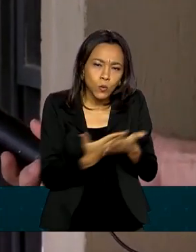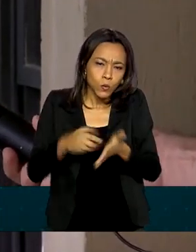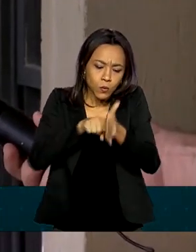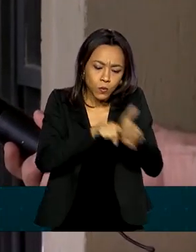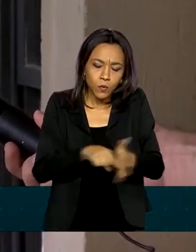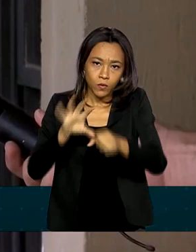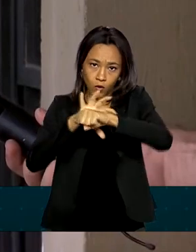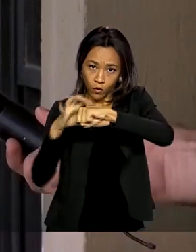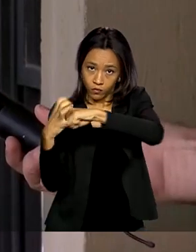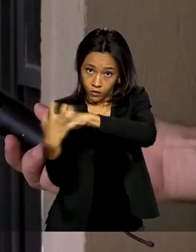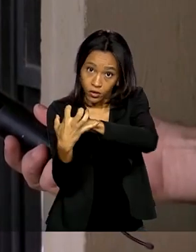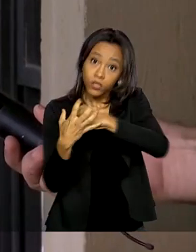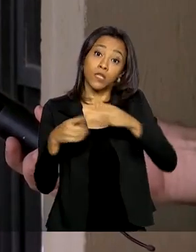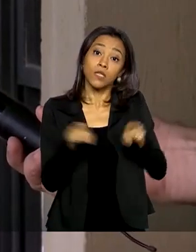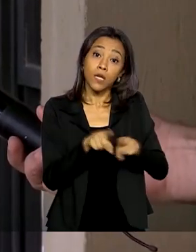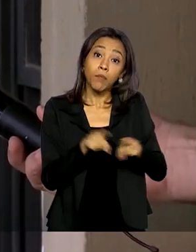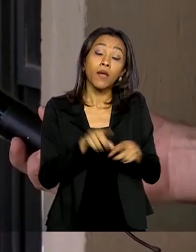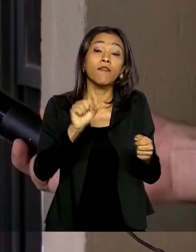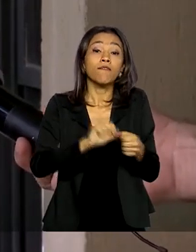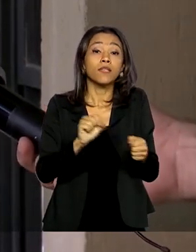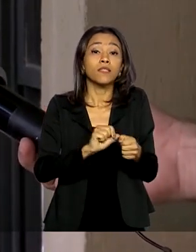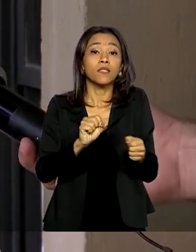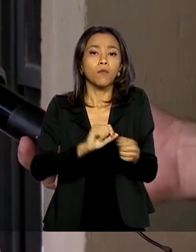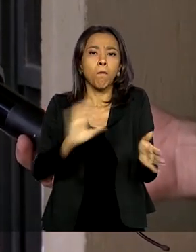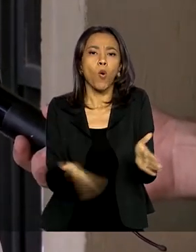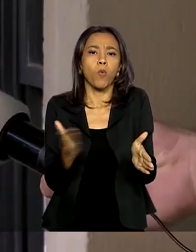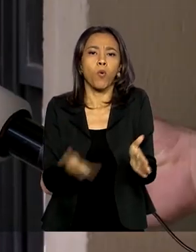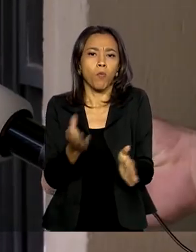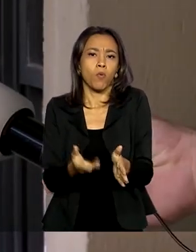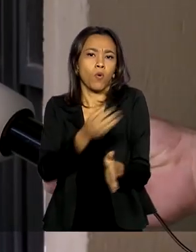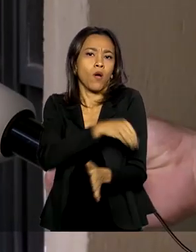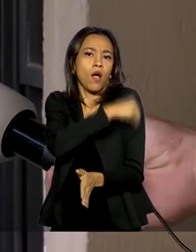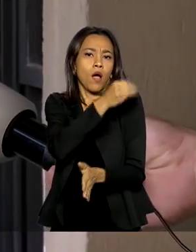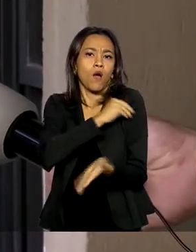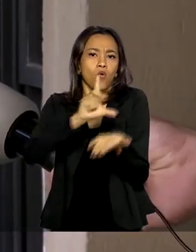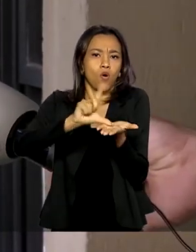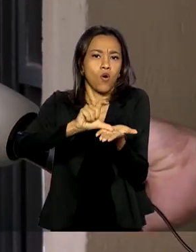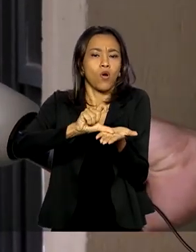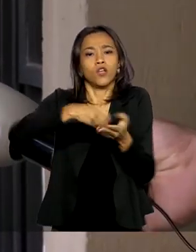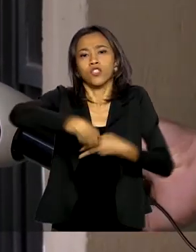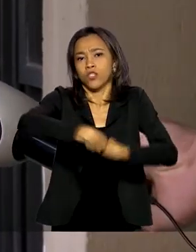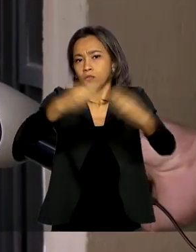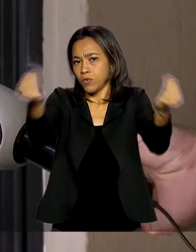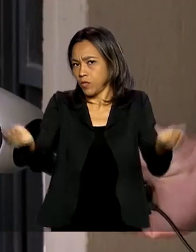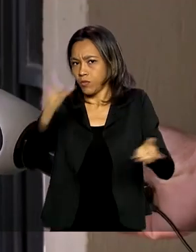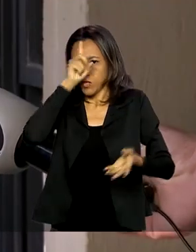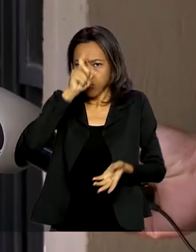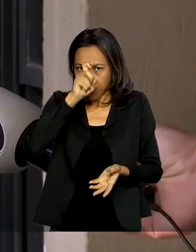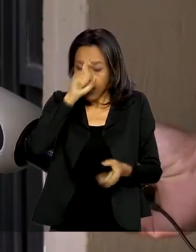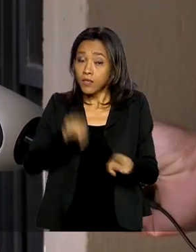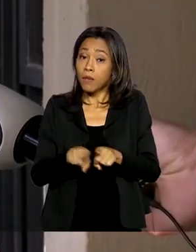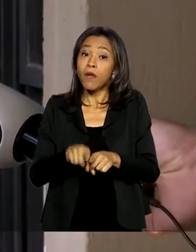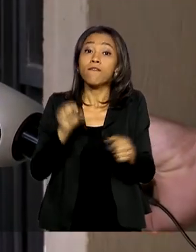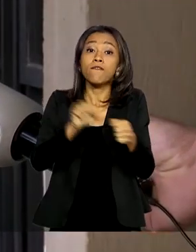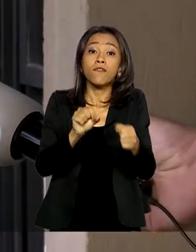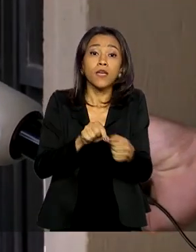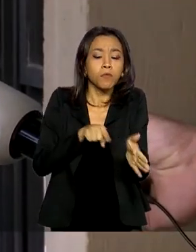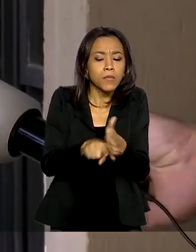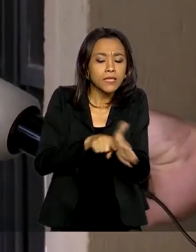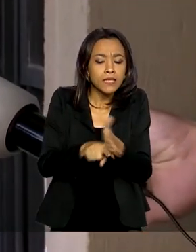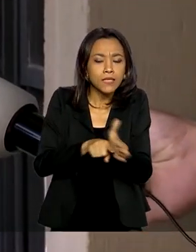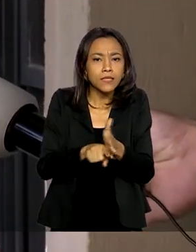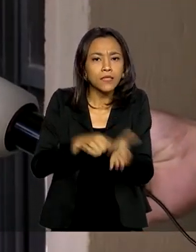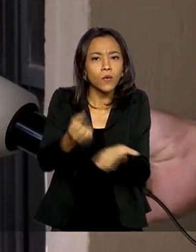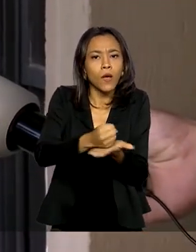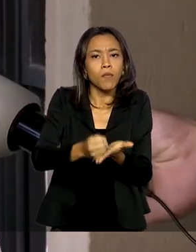Estamos também produzindo álcool gel, distribuindo para os hospitais. Temos feito também vários trabalhos, estudos sobre o uso da cloroquina e